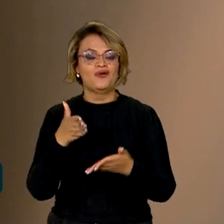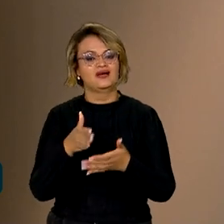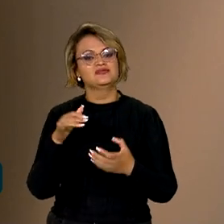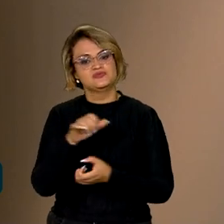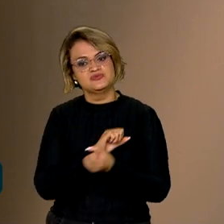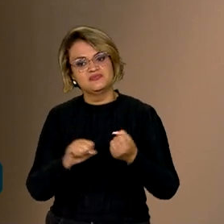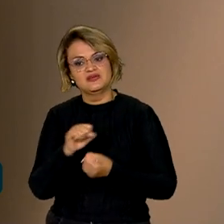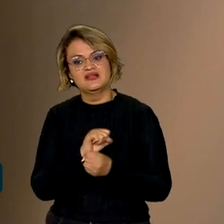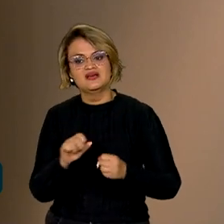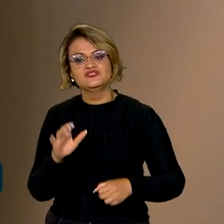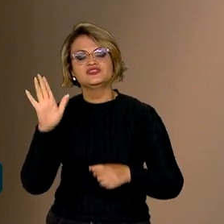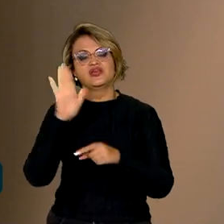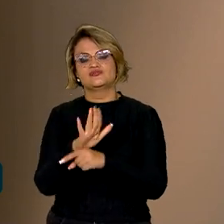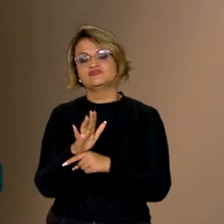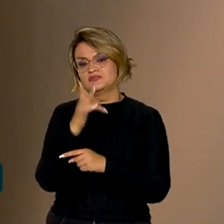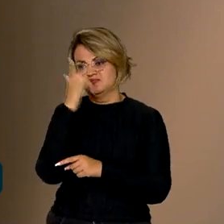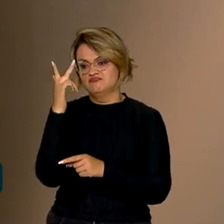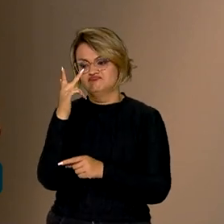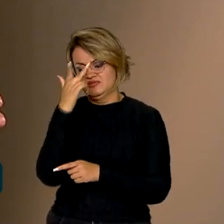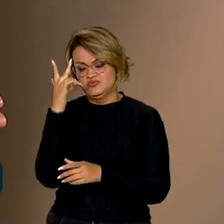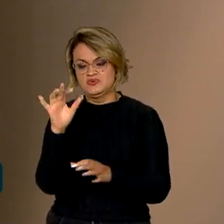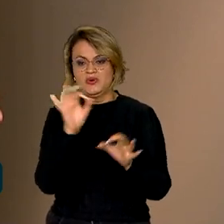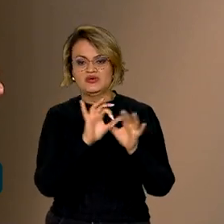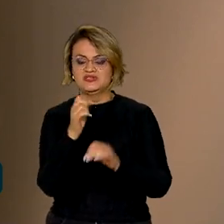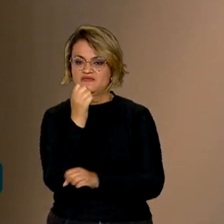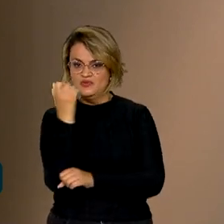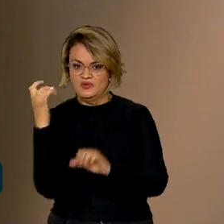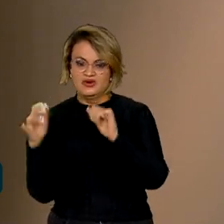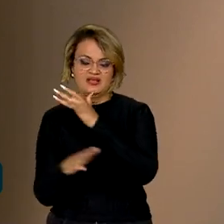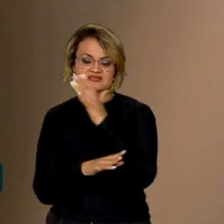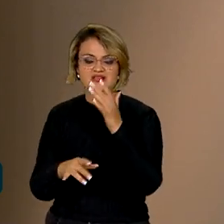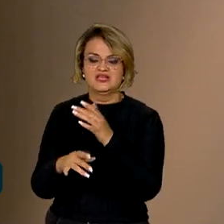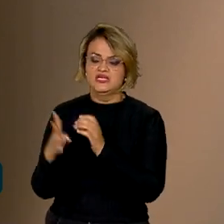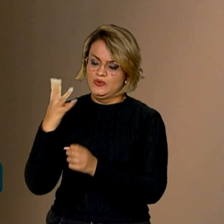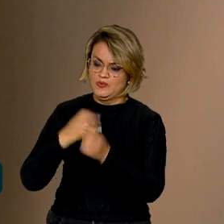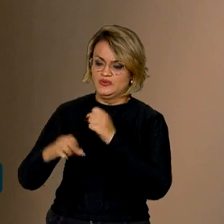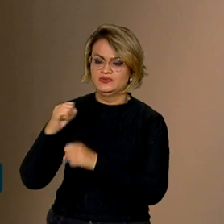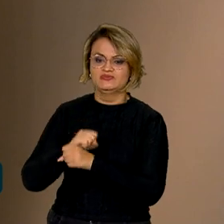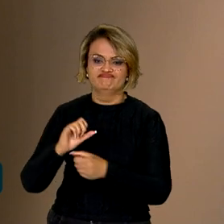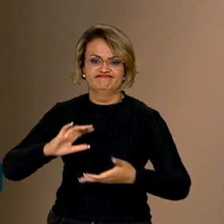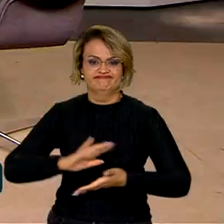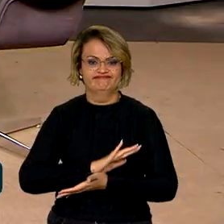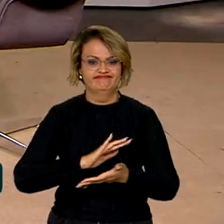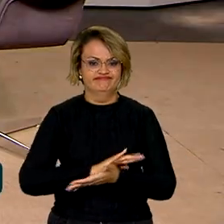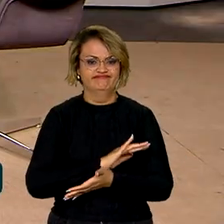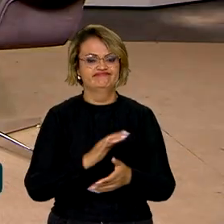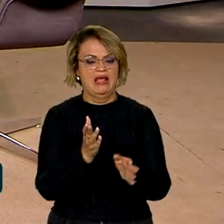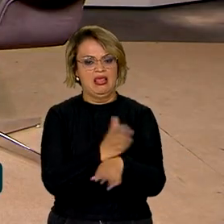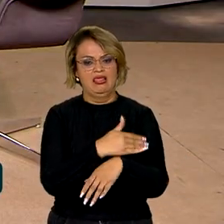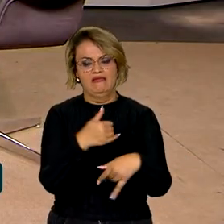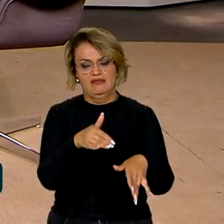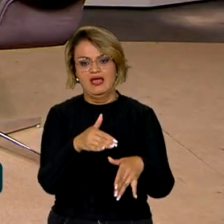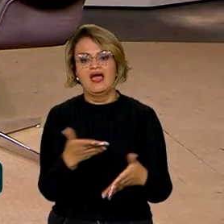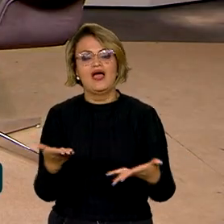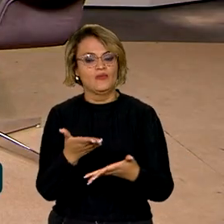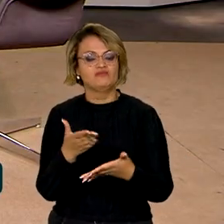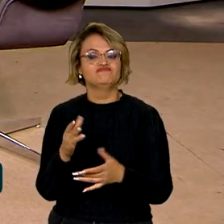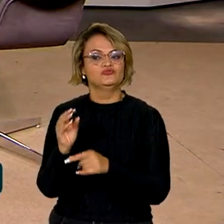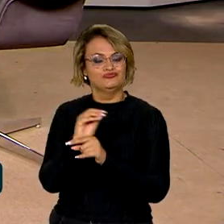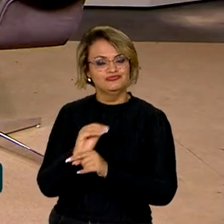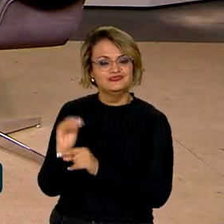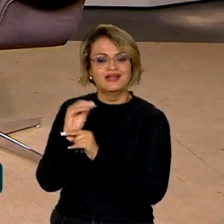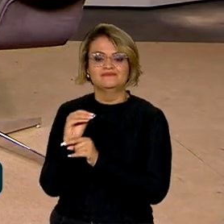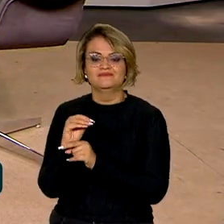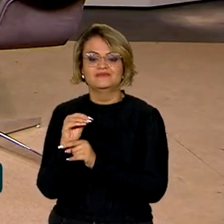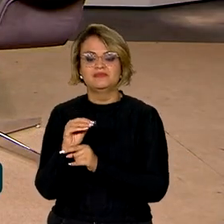que vai ajudar a gente a reconstruir a floresta, que foi destruída nesses últimos quatro anos, e vai nos ajudar a impedir, inclusive,